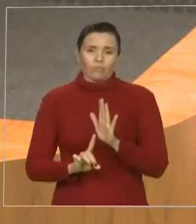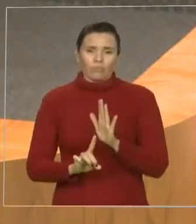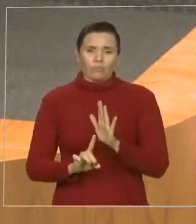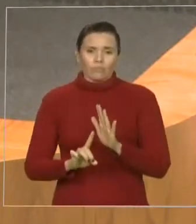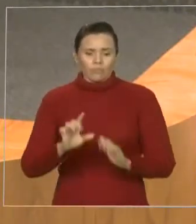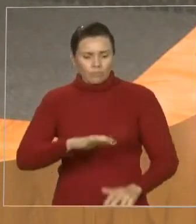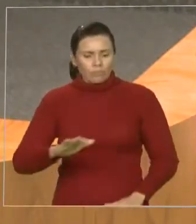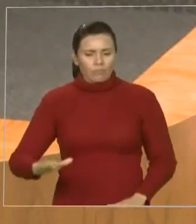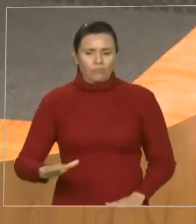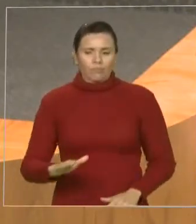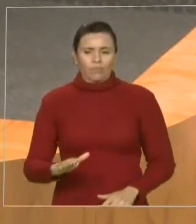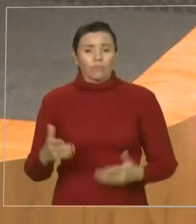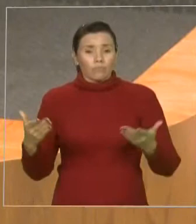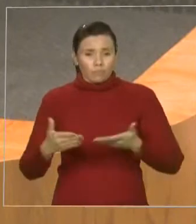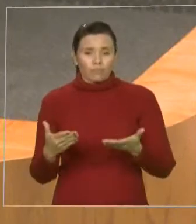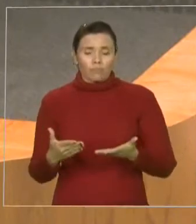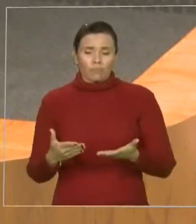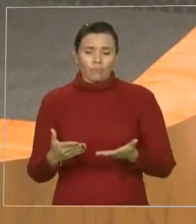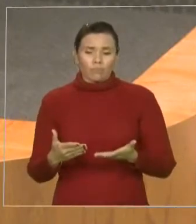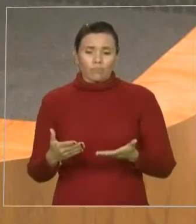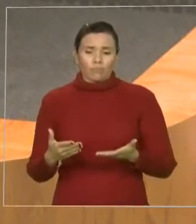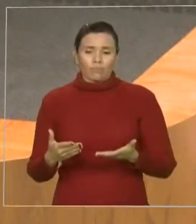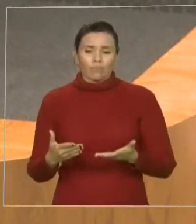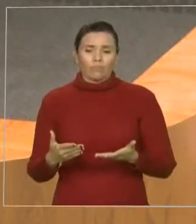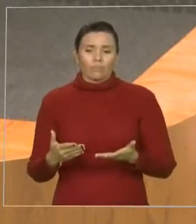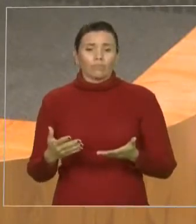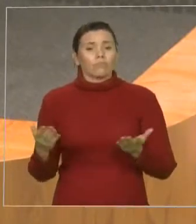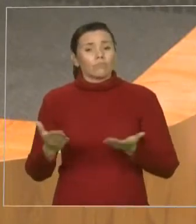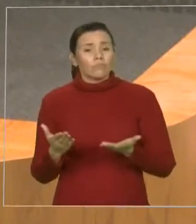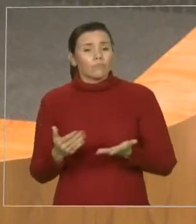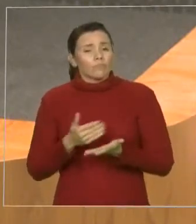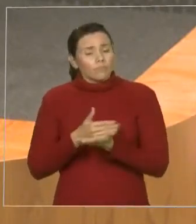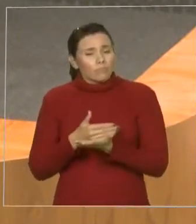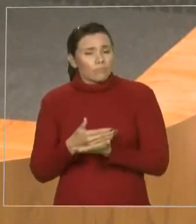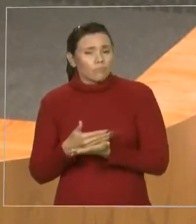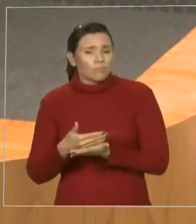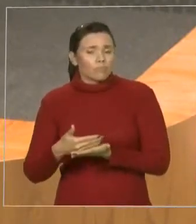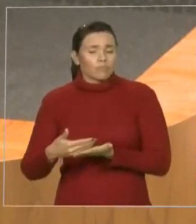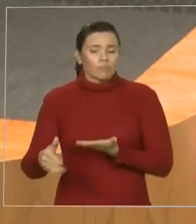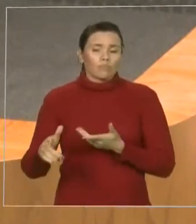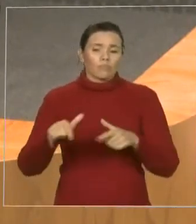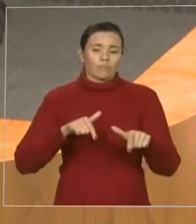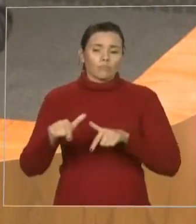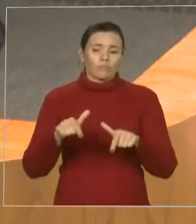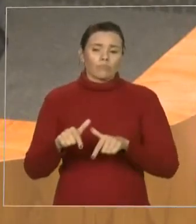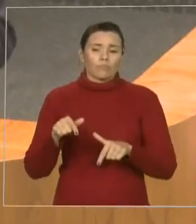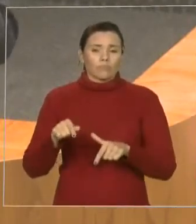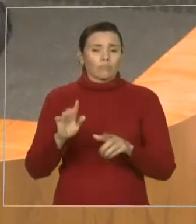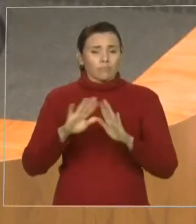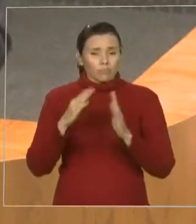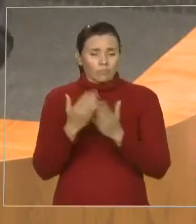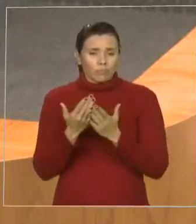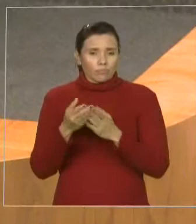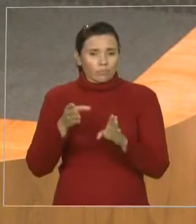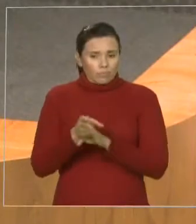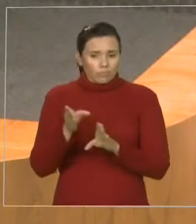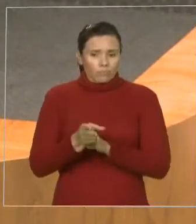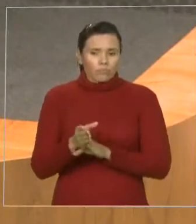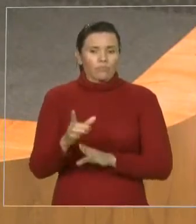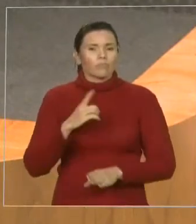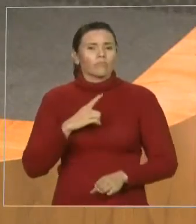partir do início do trabalho que vai ser direcionado para a escola de conselhos, nós vamos ter a formação